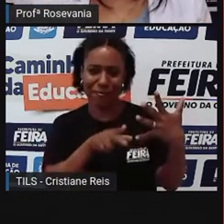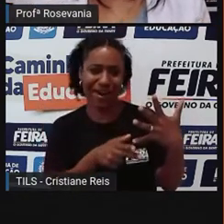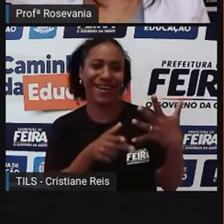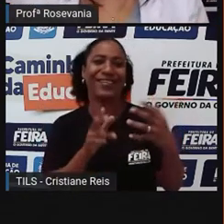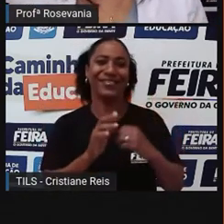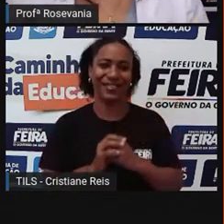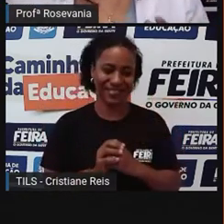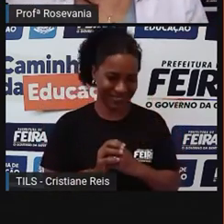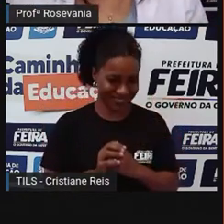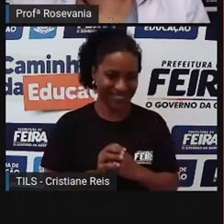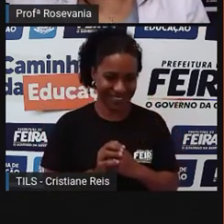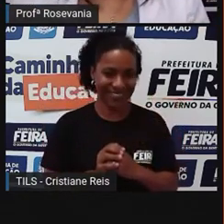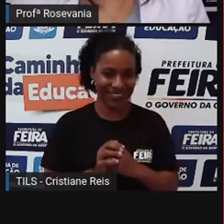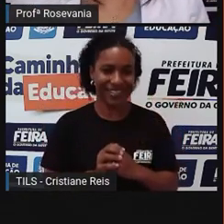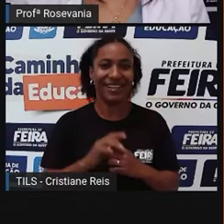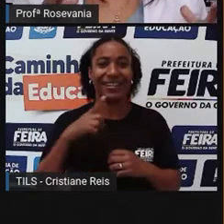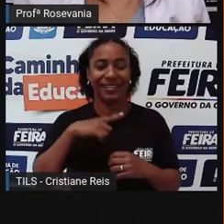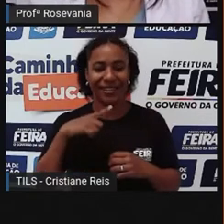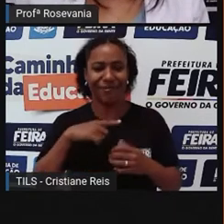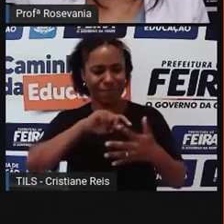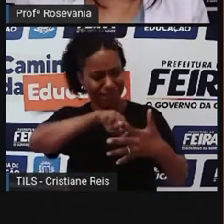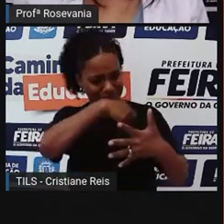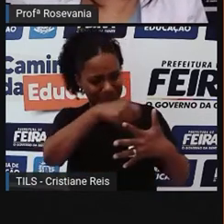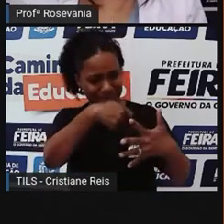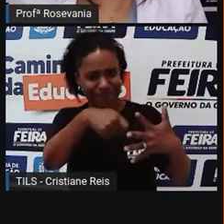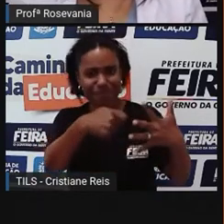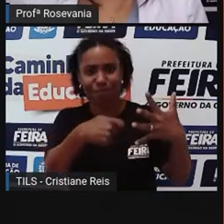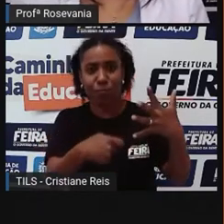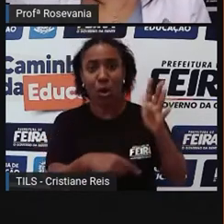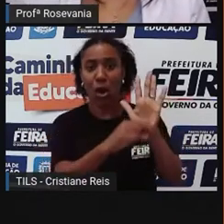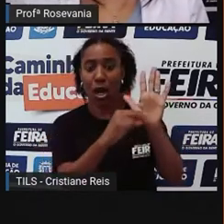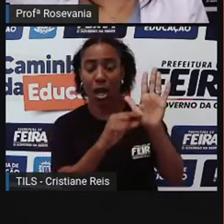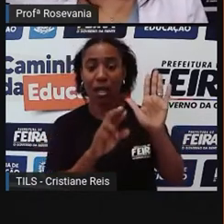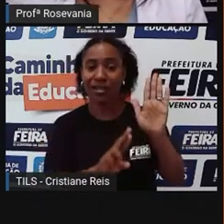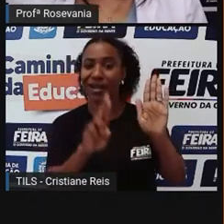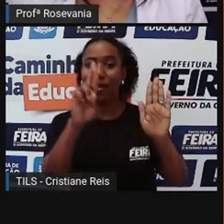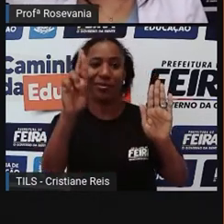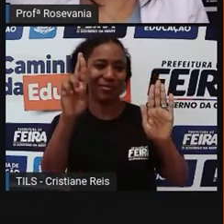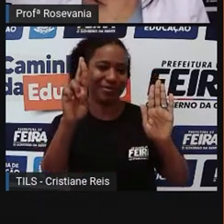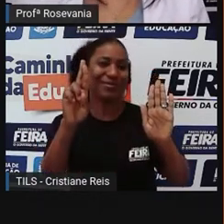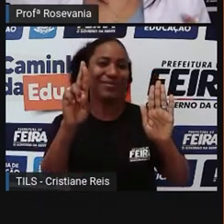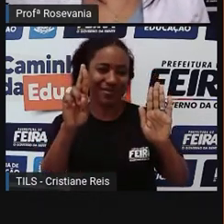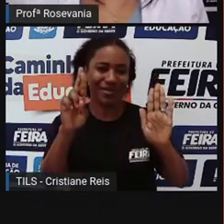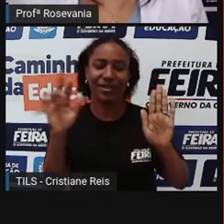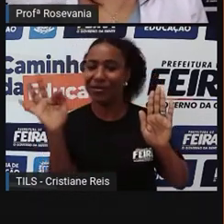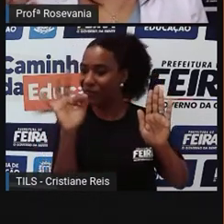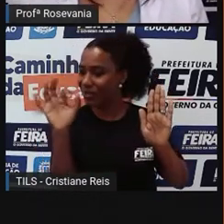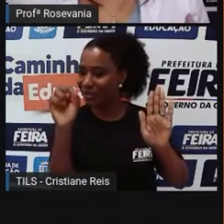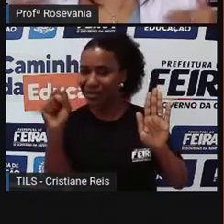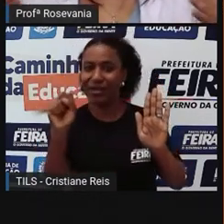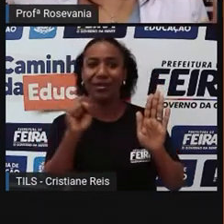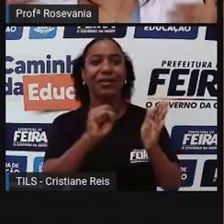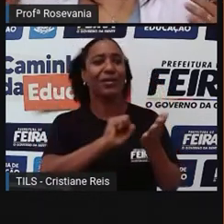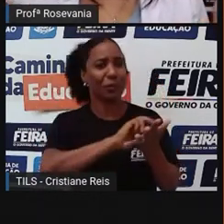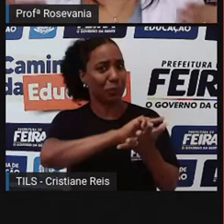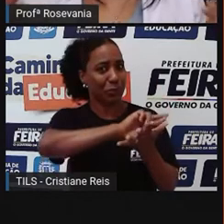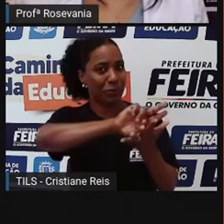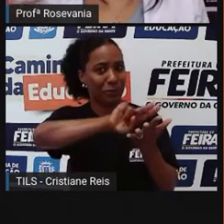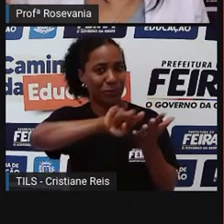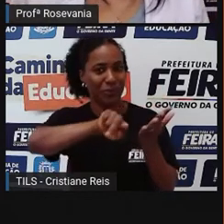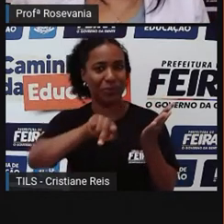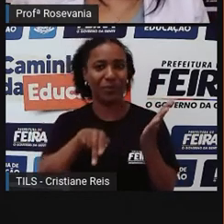Cidade patriótica, cidade escola, cidade formosa e bendita, cidade progresso, e a gente ainda